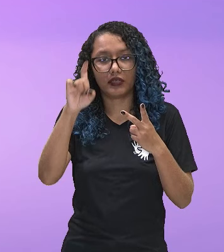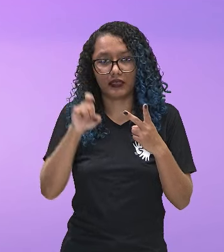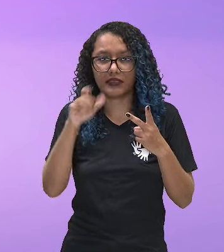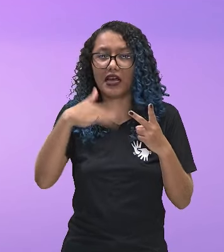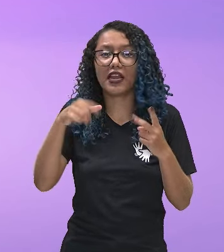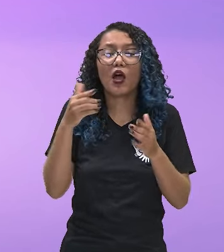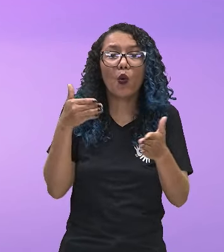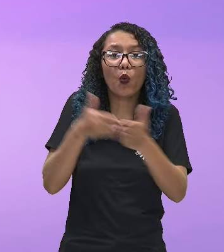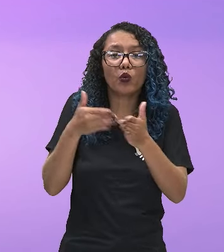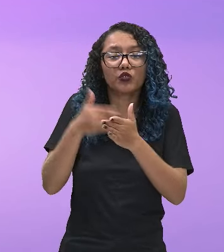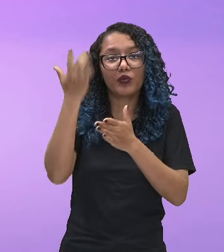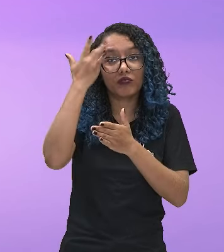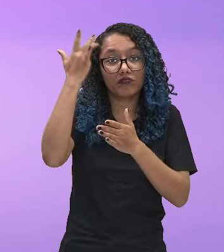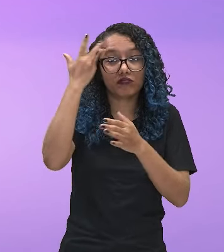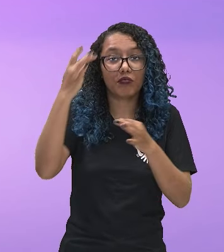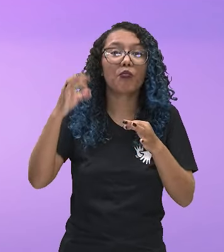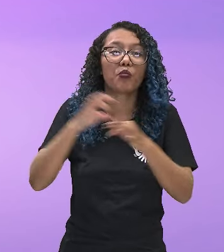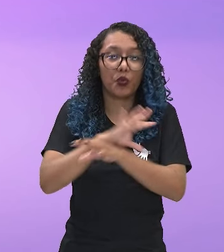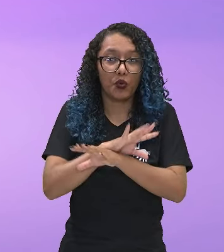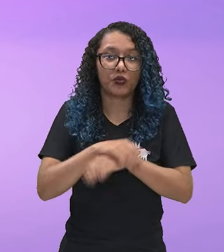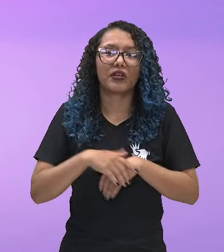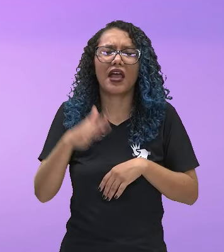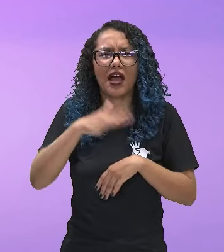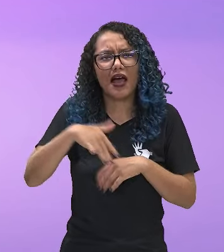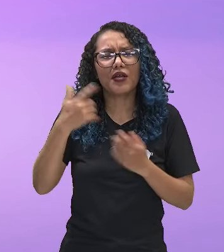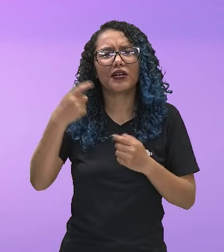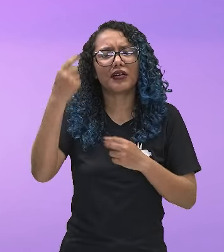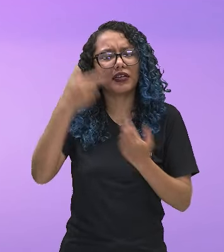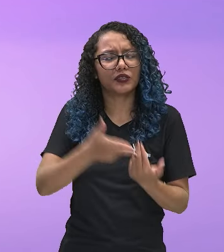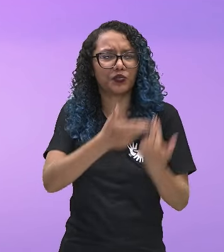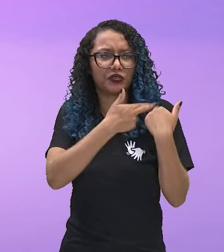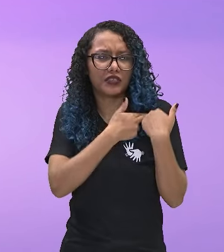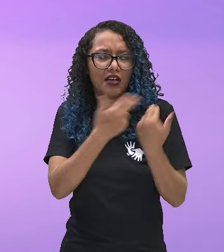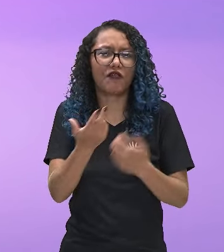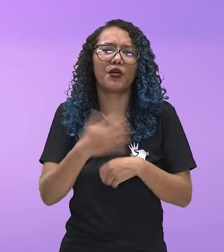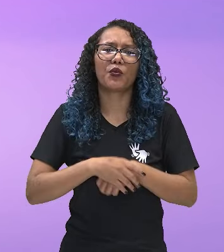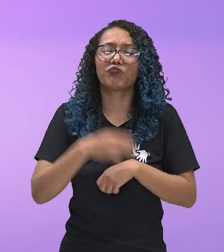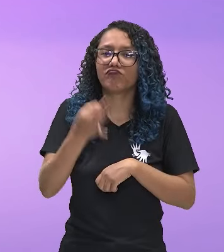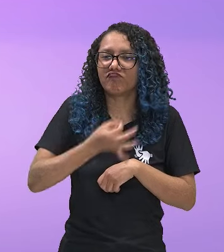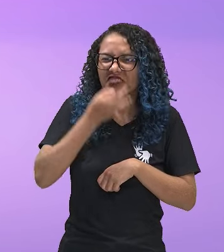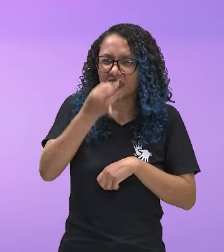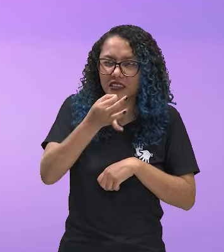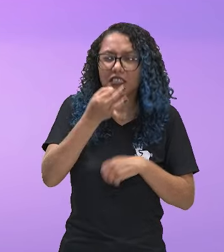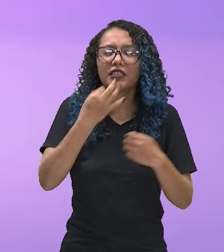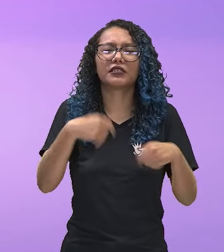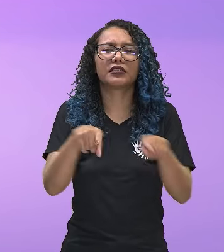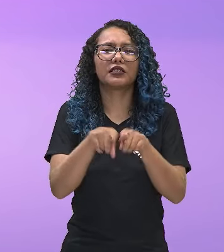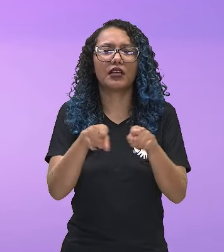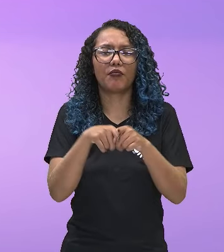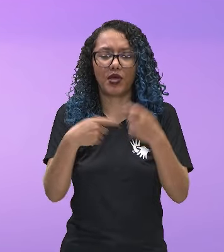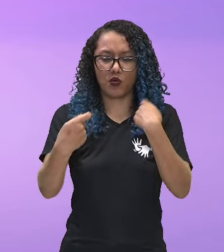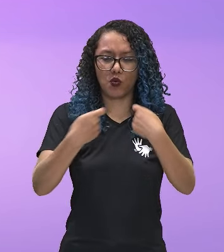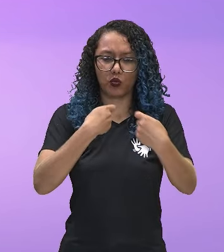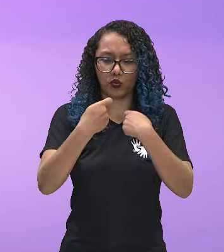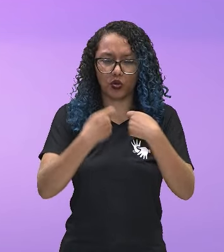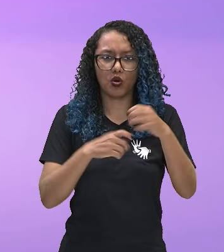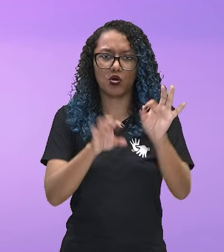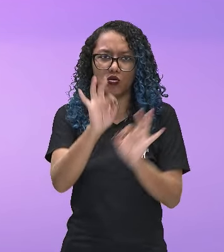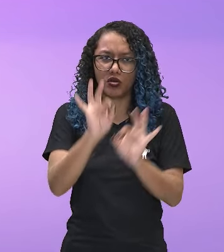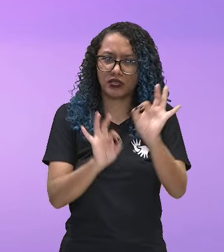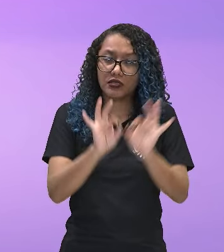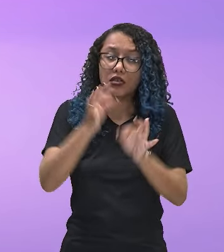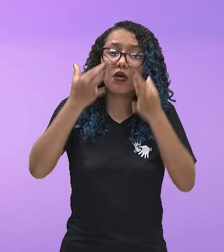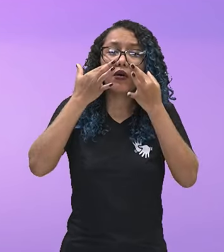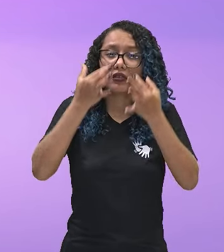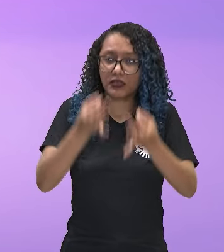responsável pelo pensamento crítico, tomada de decisão, autocontrole, planejamento, atenção,